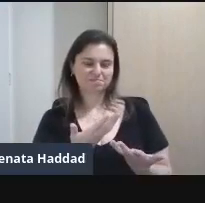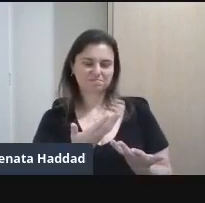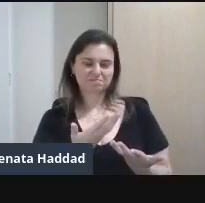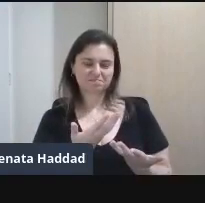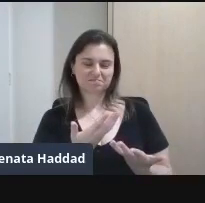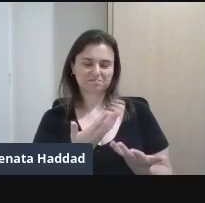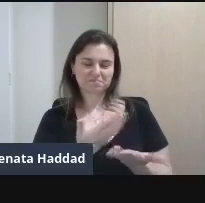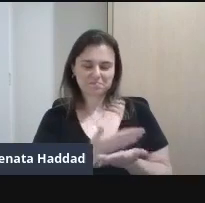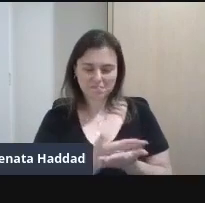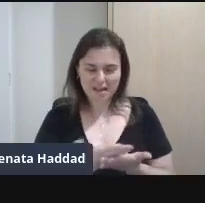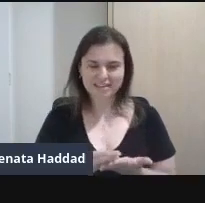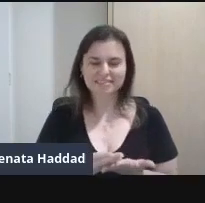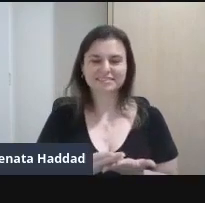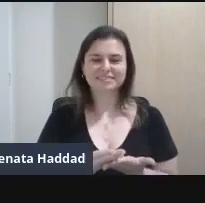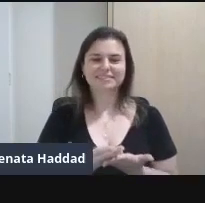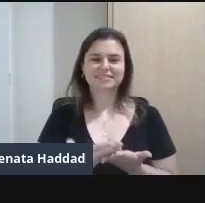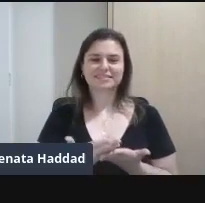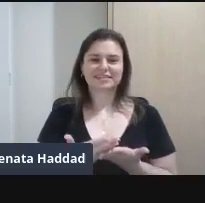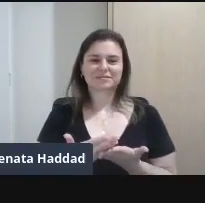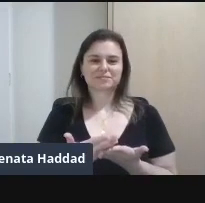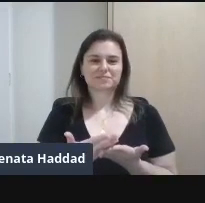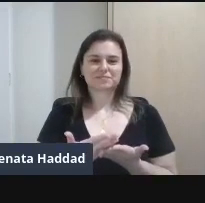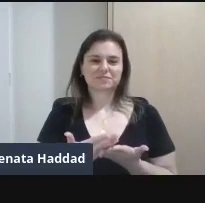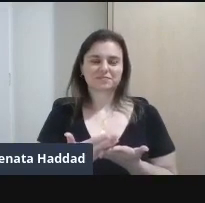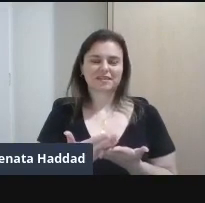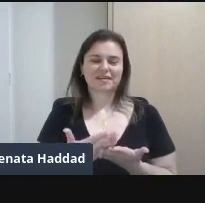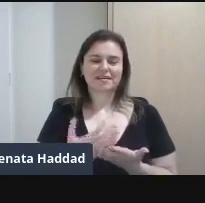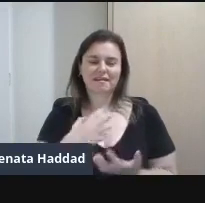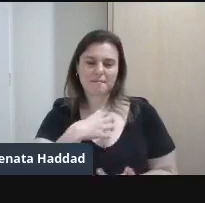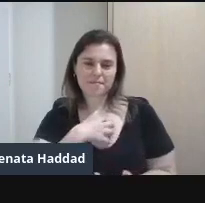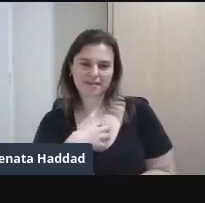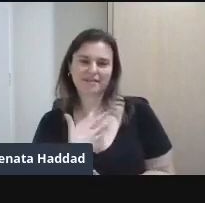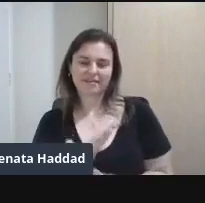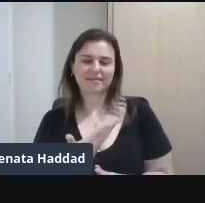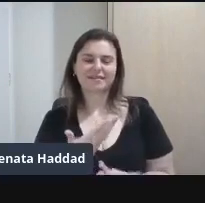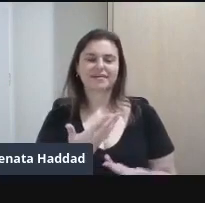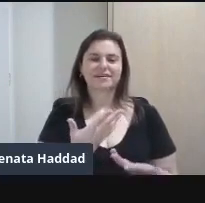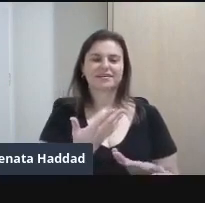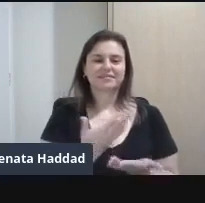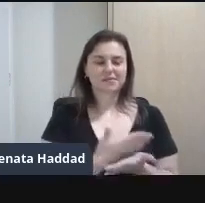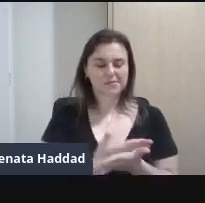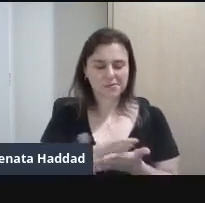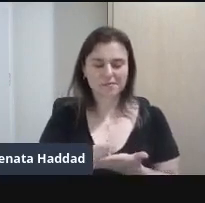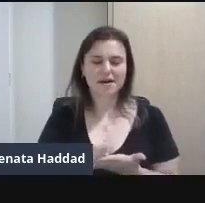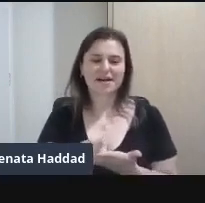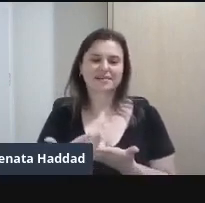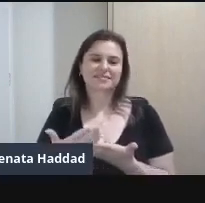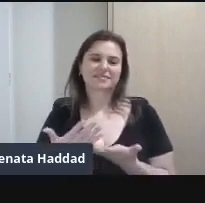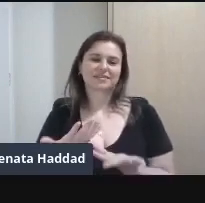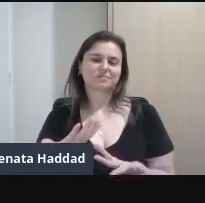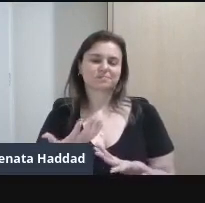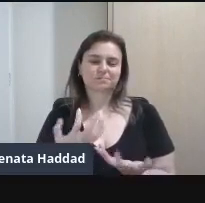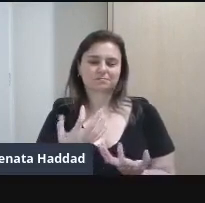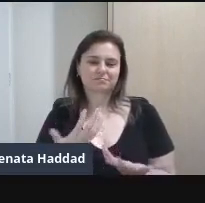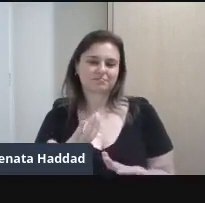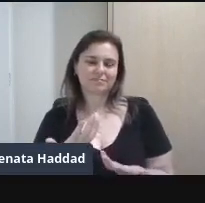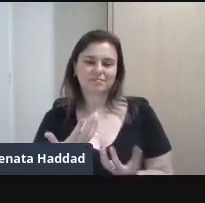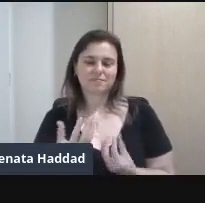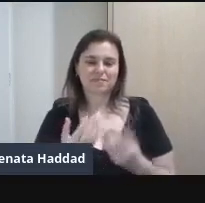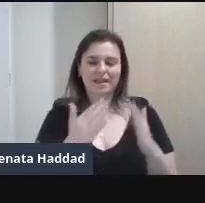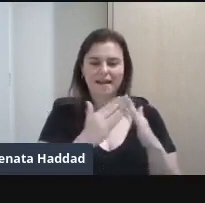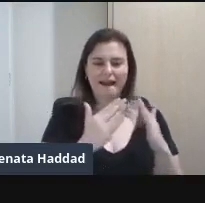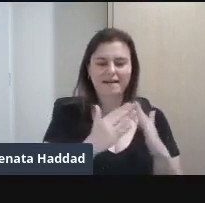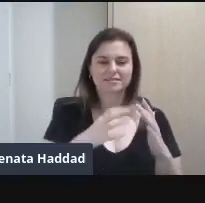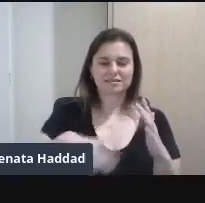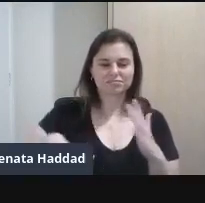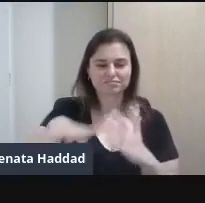Salvador Ela cresce No centro histórico Rodeada De casas históricas Mas o que Tem na